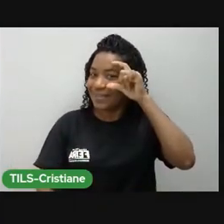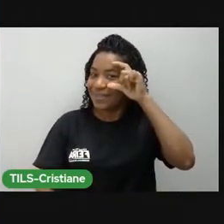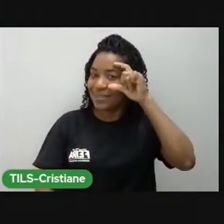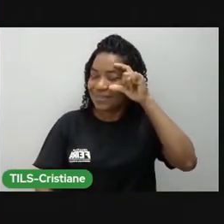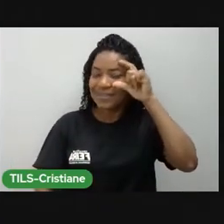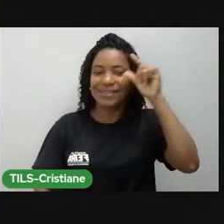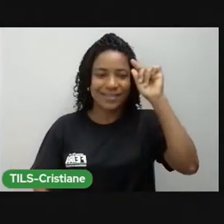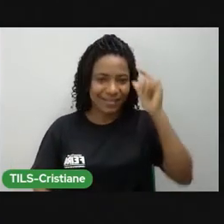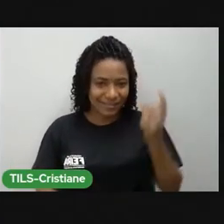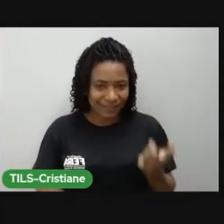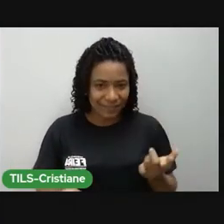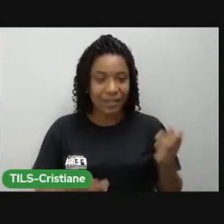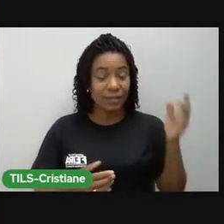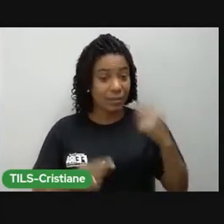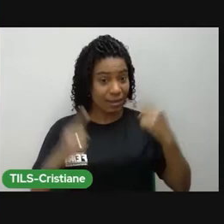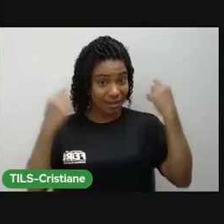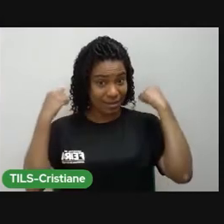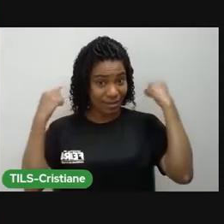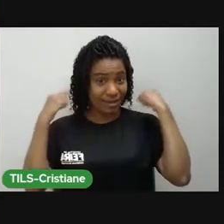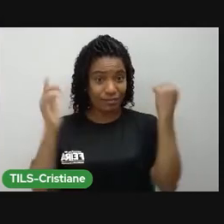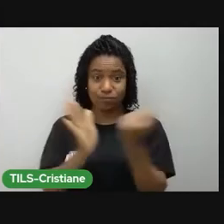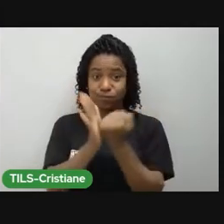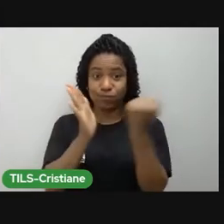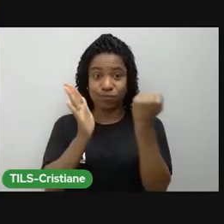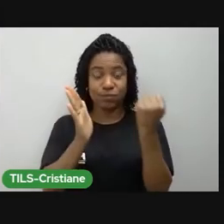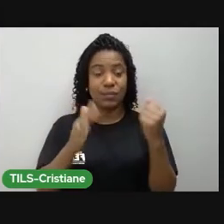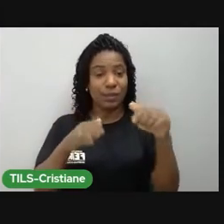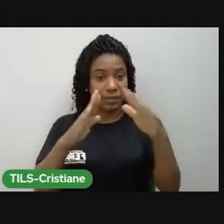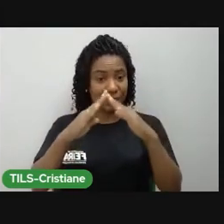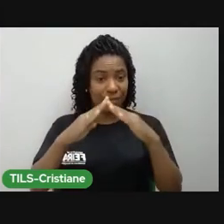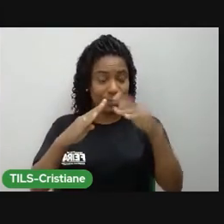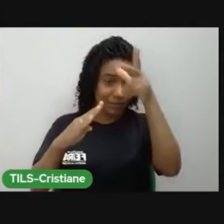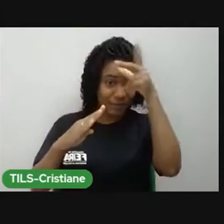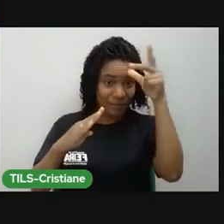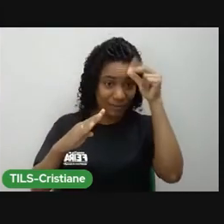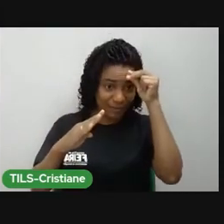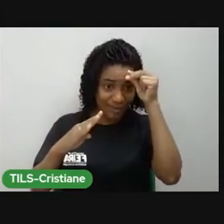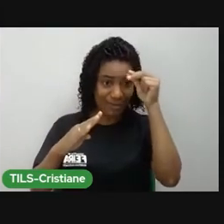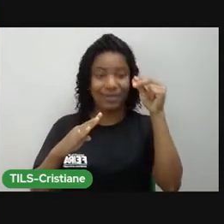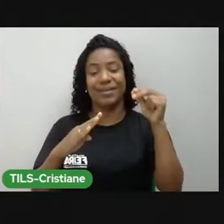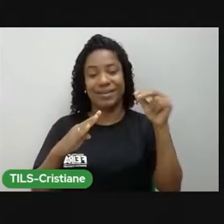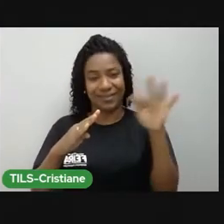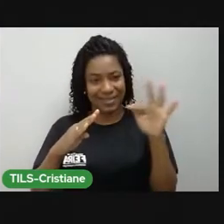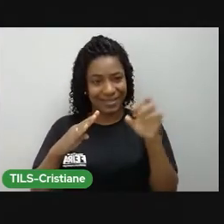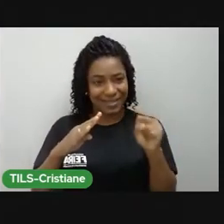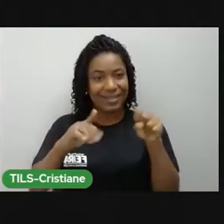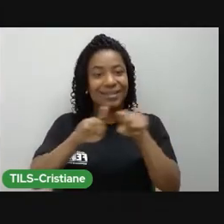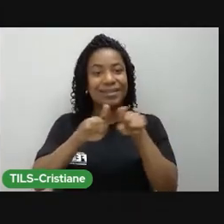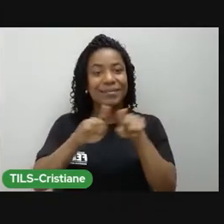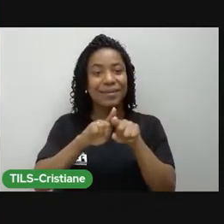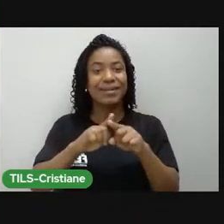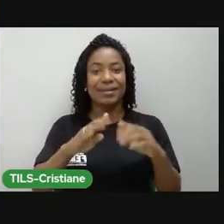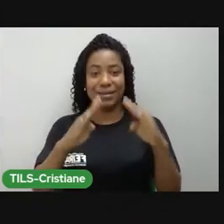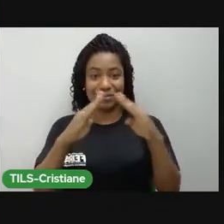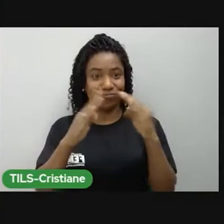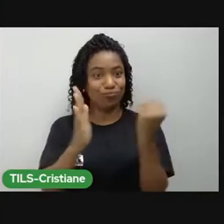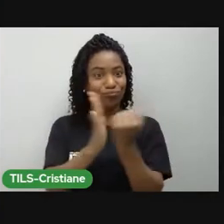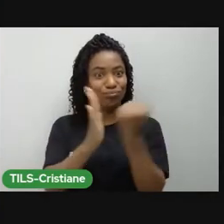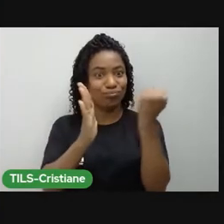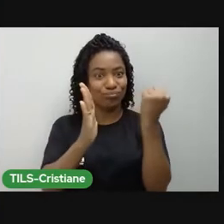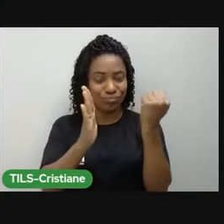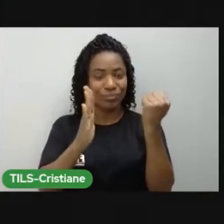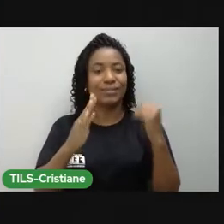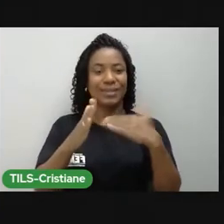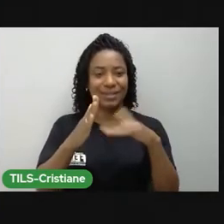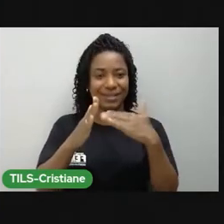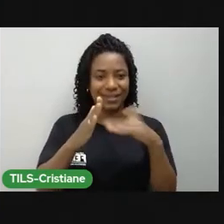Prefeitura de Feira de Santana, também acompanhado, né, do logo, né, da Secretaria de Educação. E, como vocês sabem, hoje nós temos